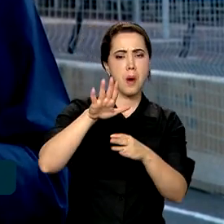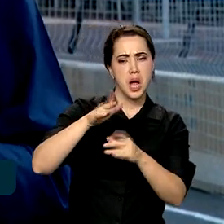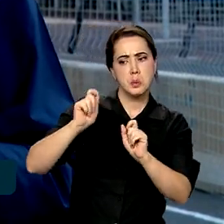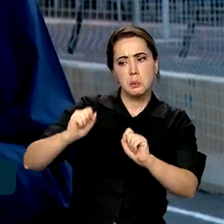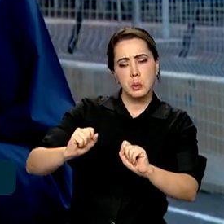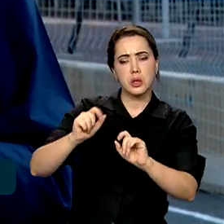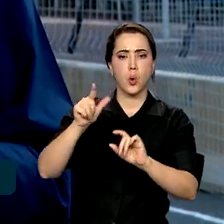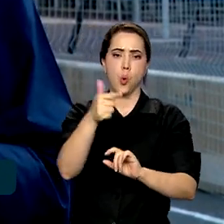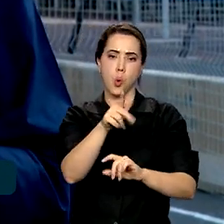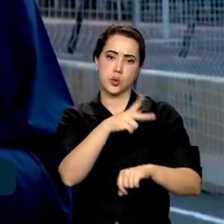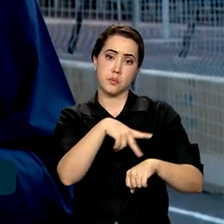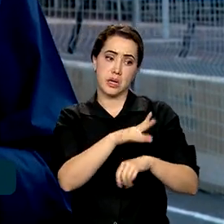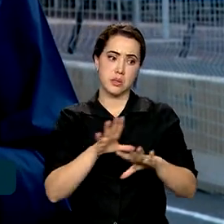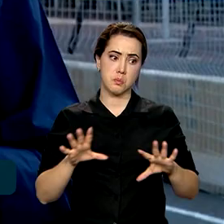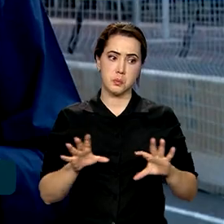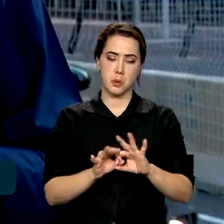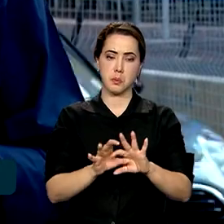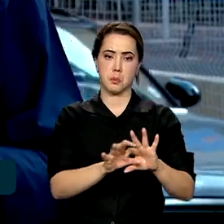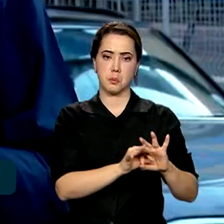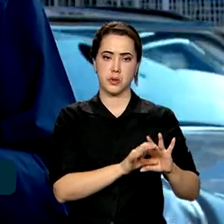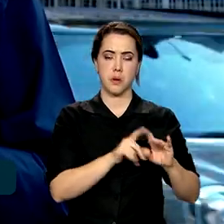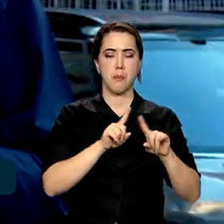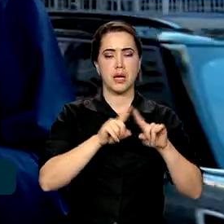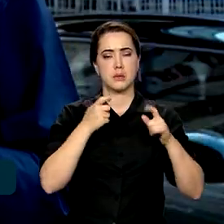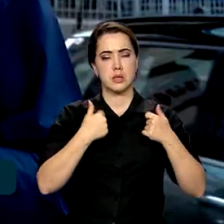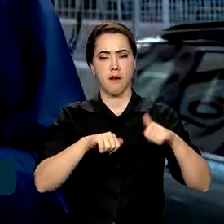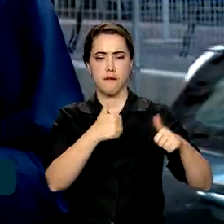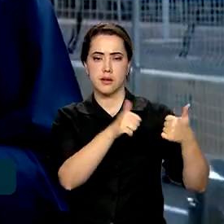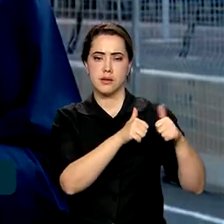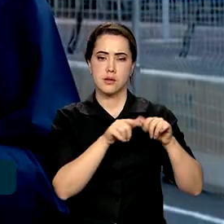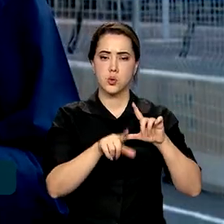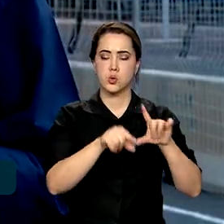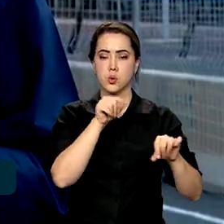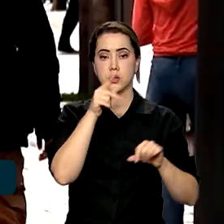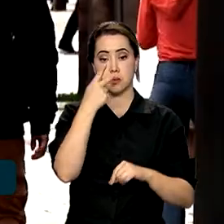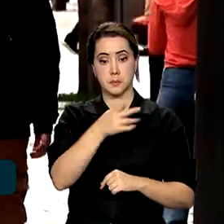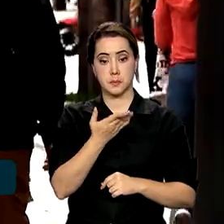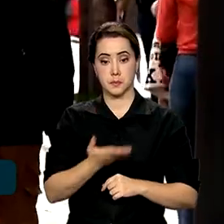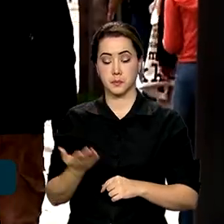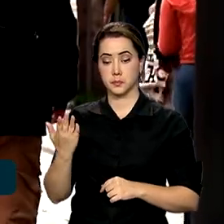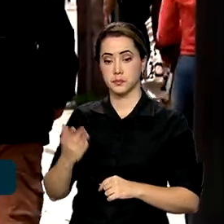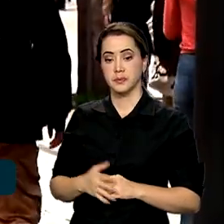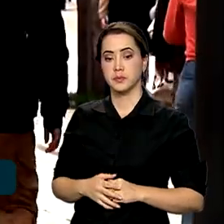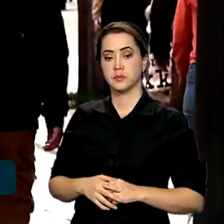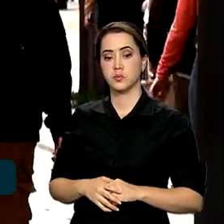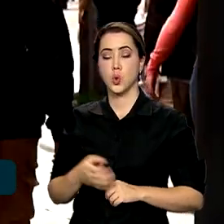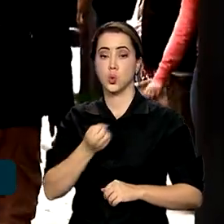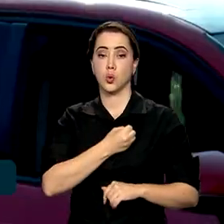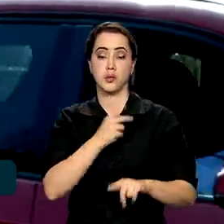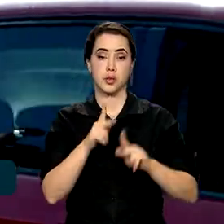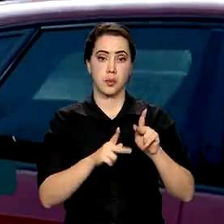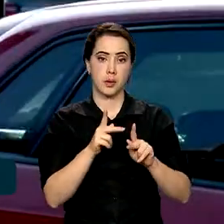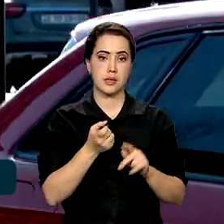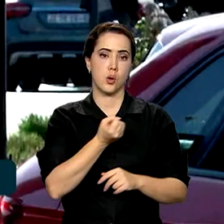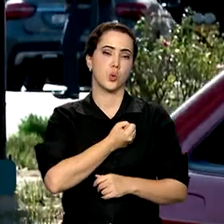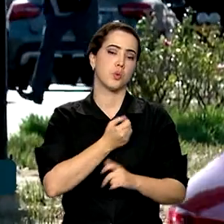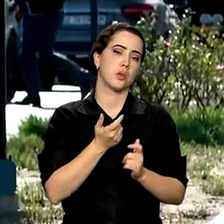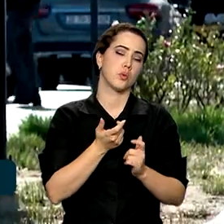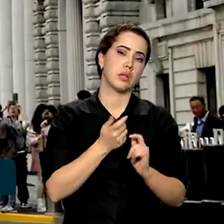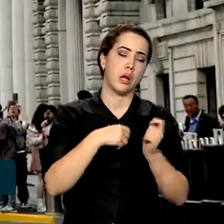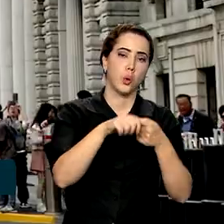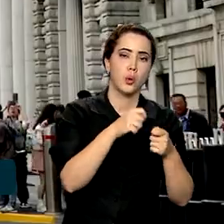outros países. Mas isso depende ainda de critérios a serem definidos aqui. Tamanho de população, de economia, contribuição